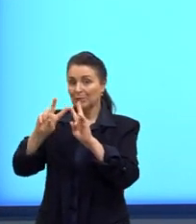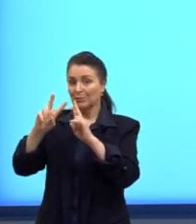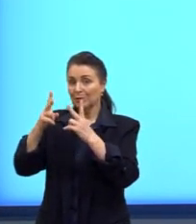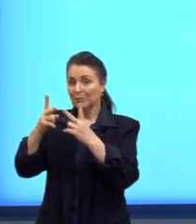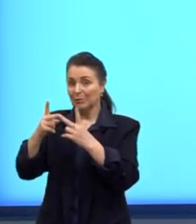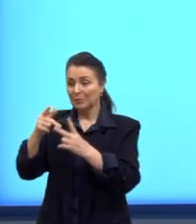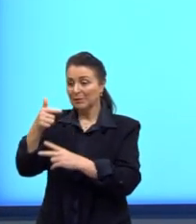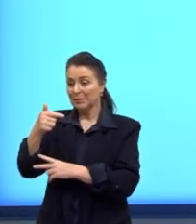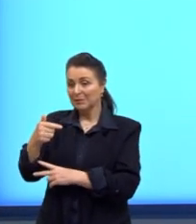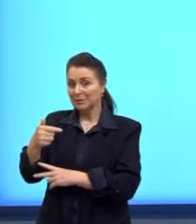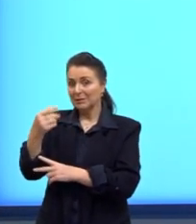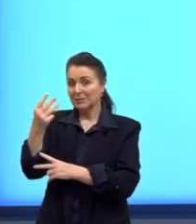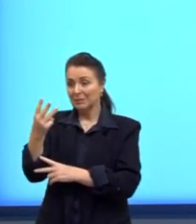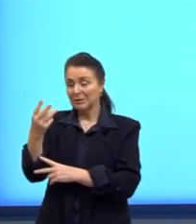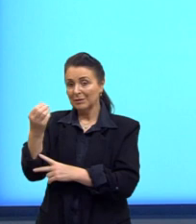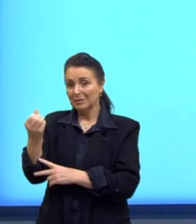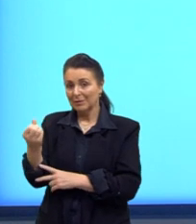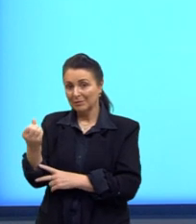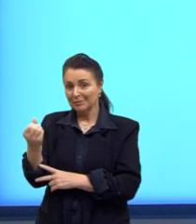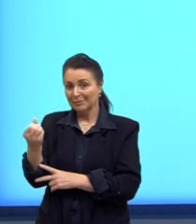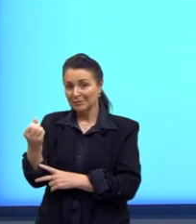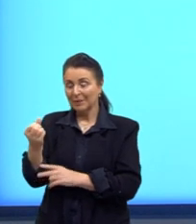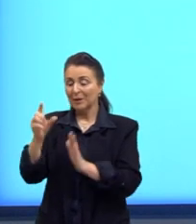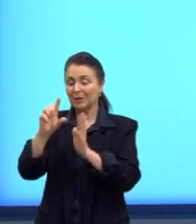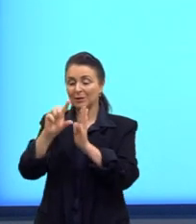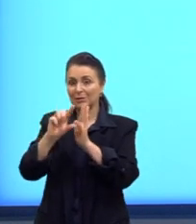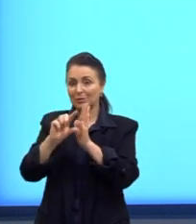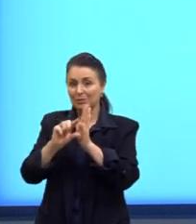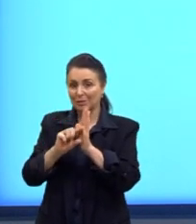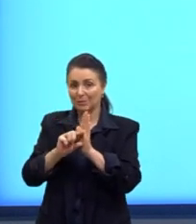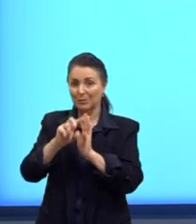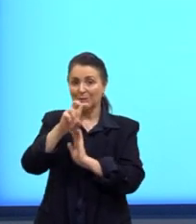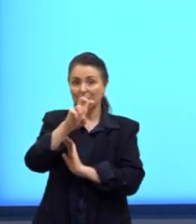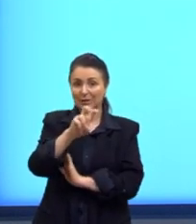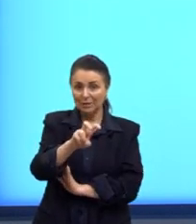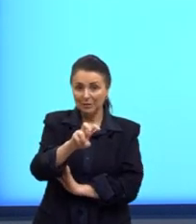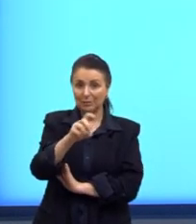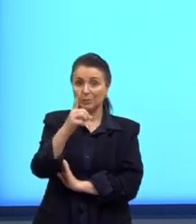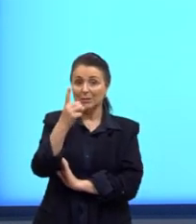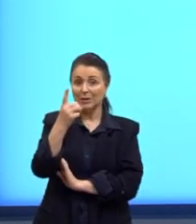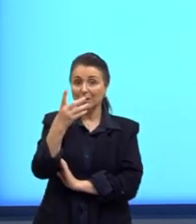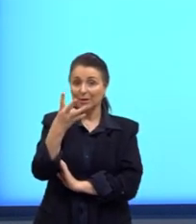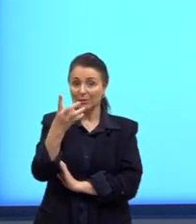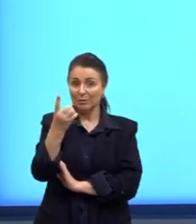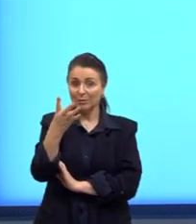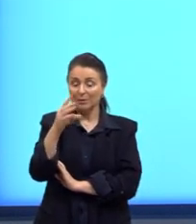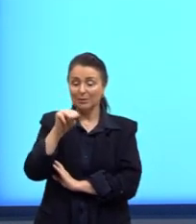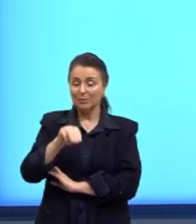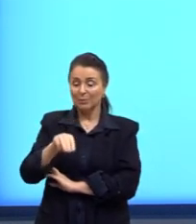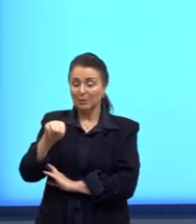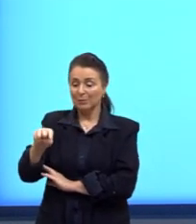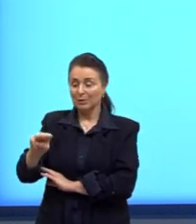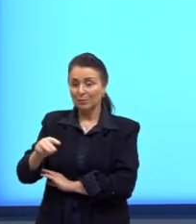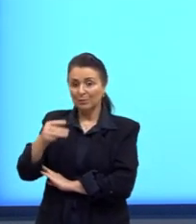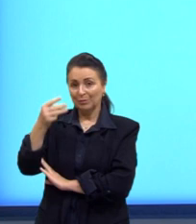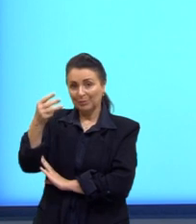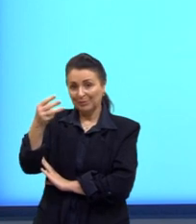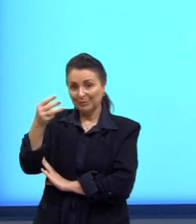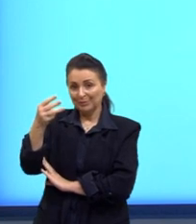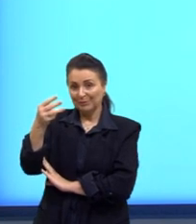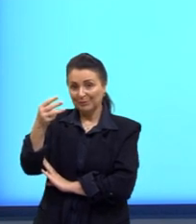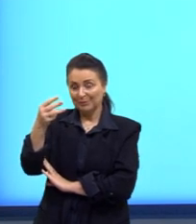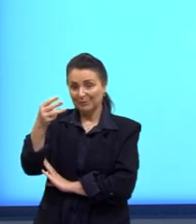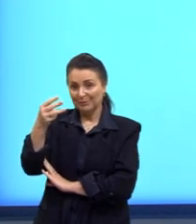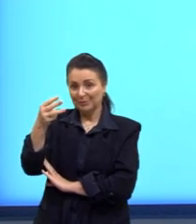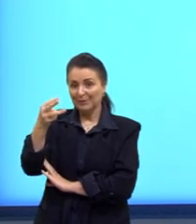de 736. Então, foi reduzido 514 milímetros cúbicos, tá?